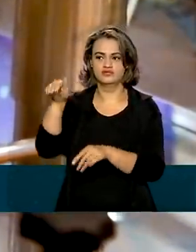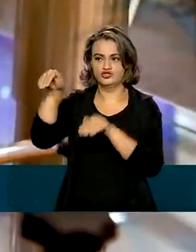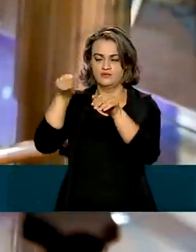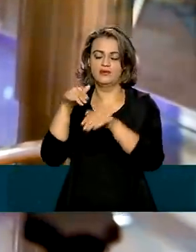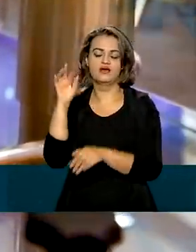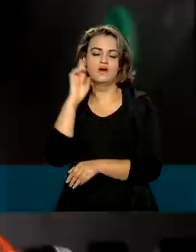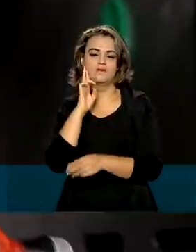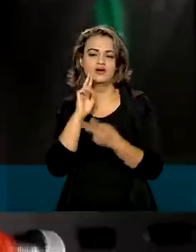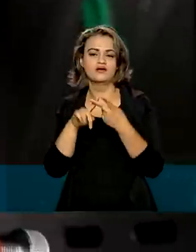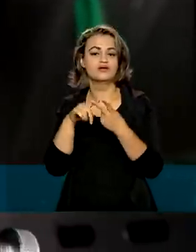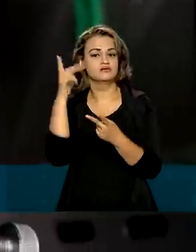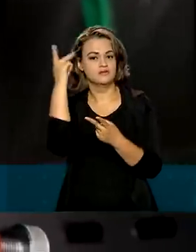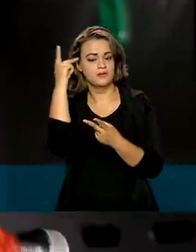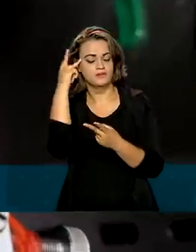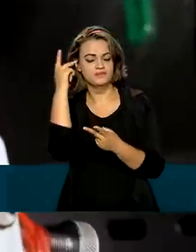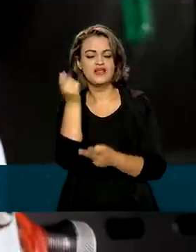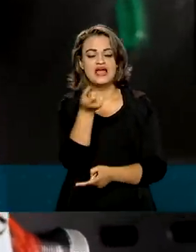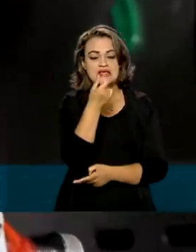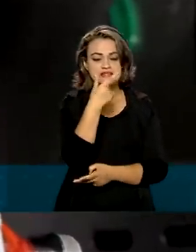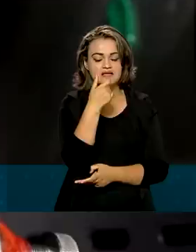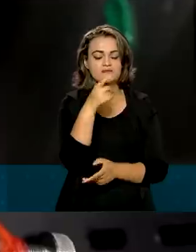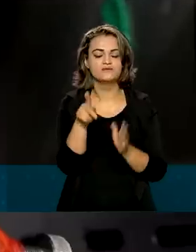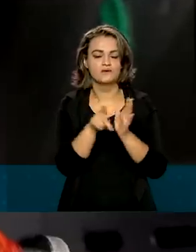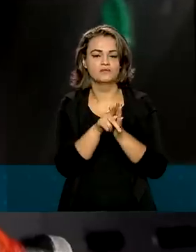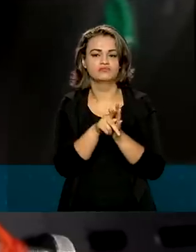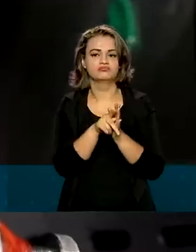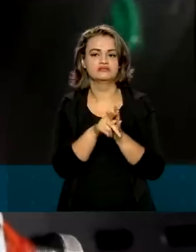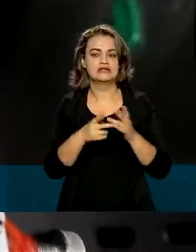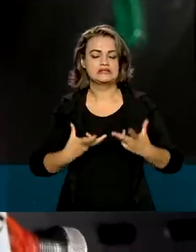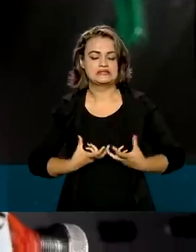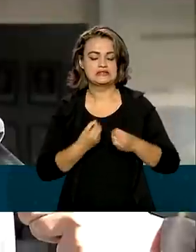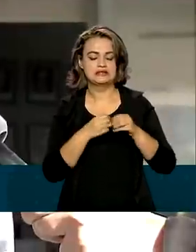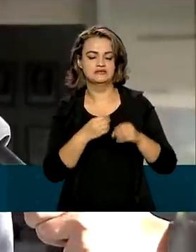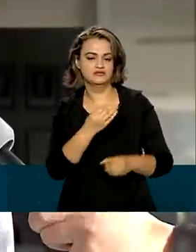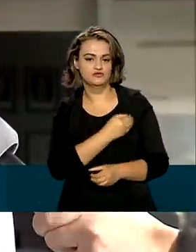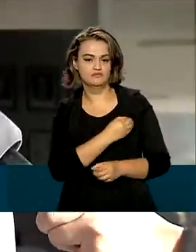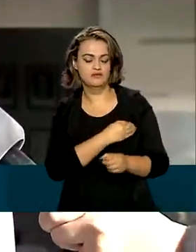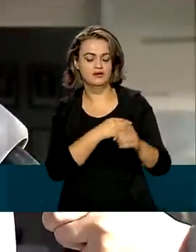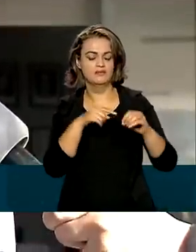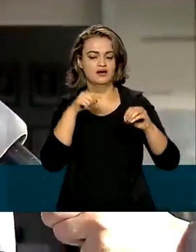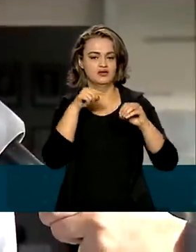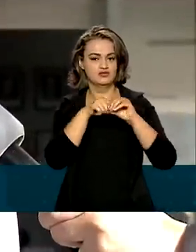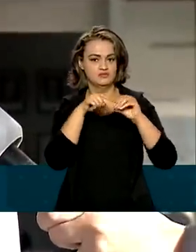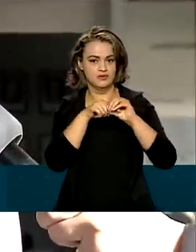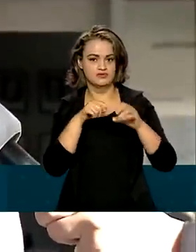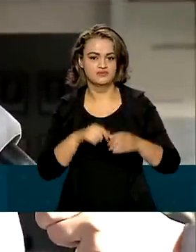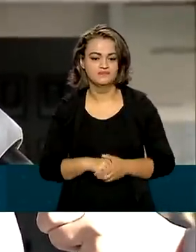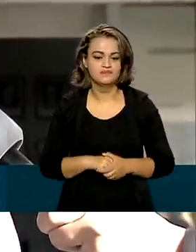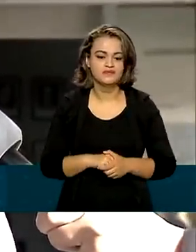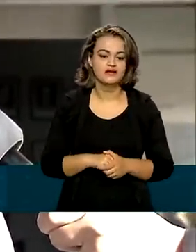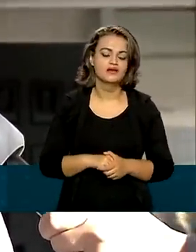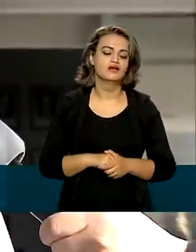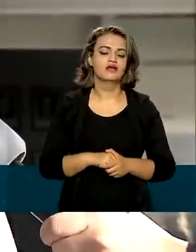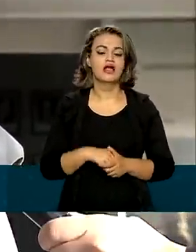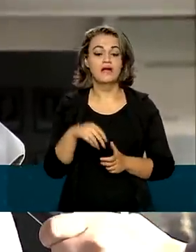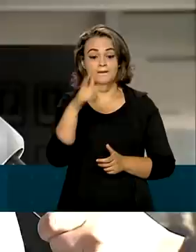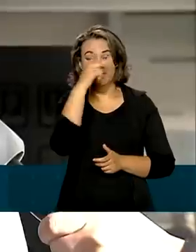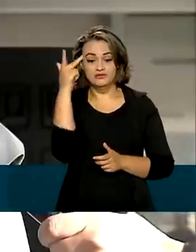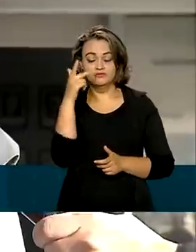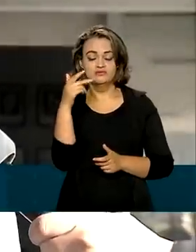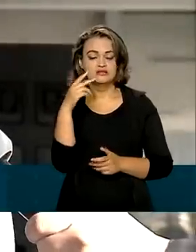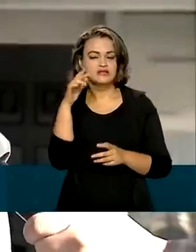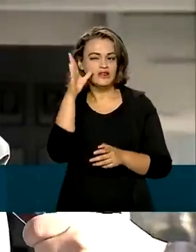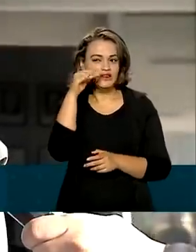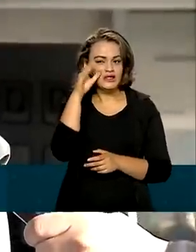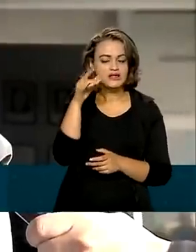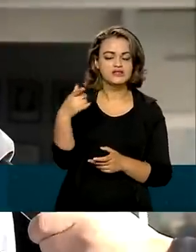fármaco é indicado no tratamento de câncer de próstata e de mama. Tem sido algo do interesse dos pesquisadores, tem